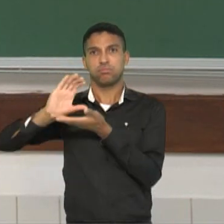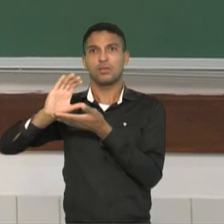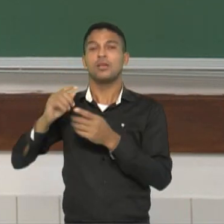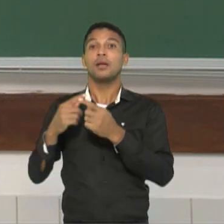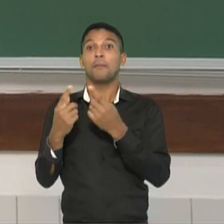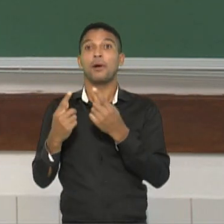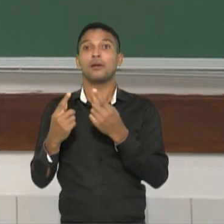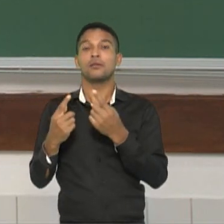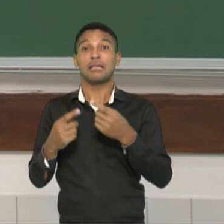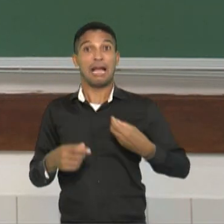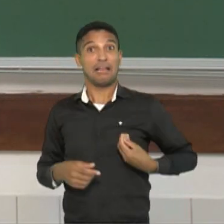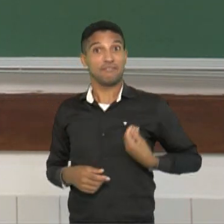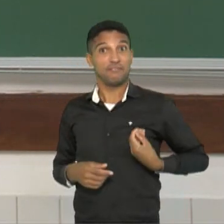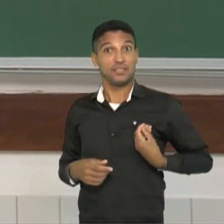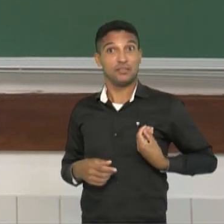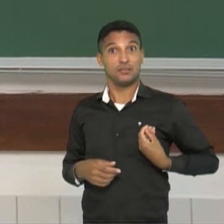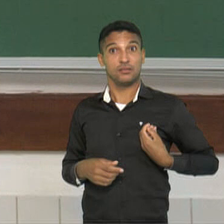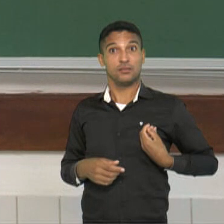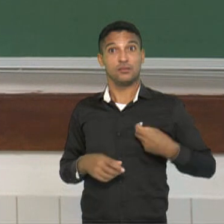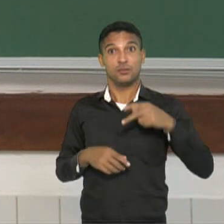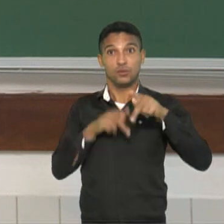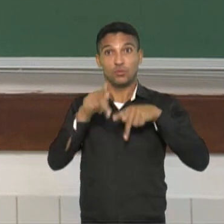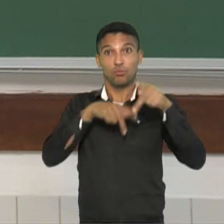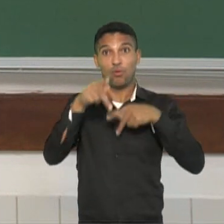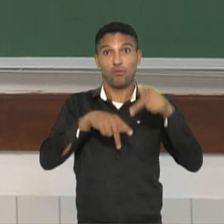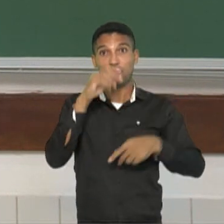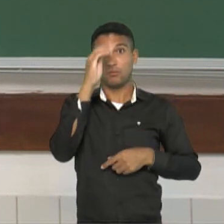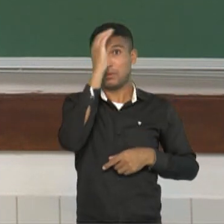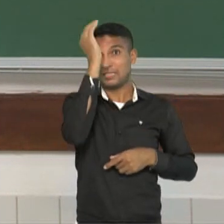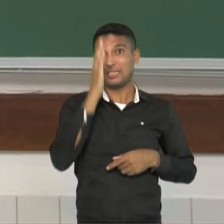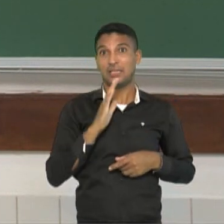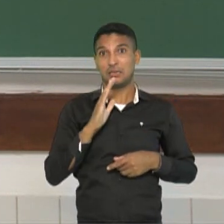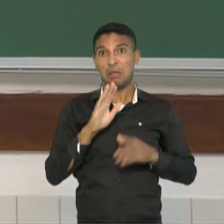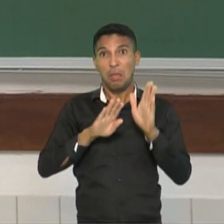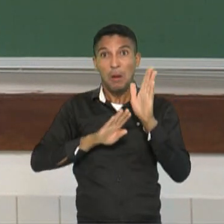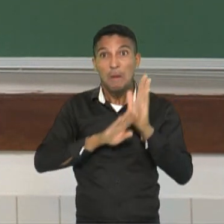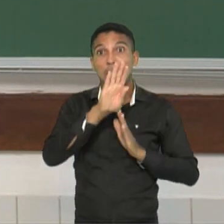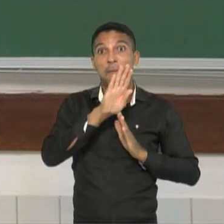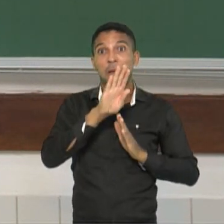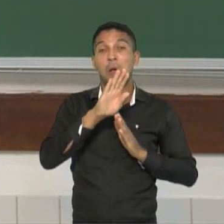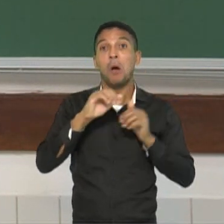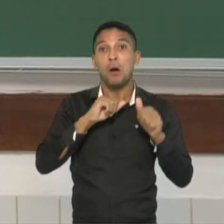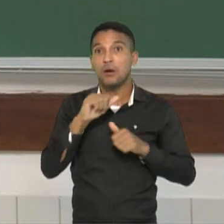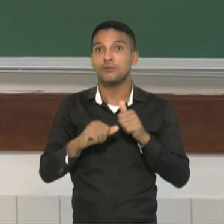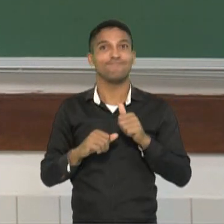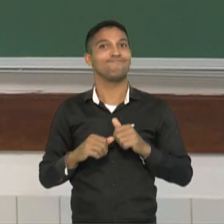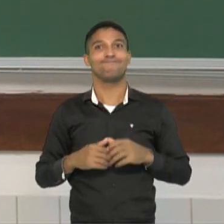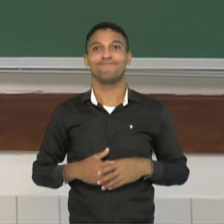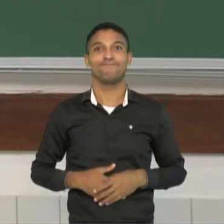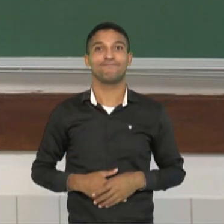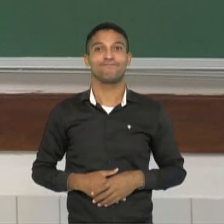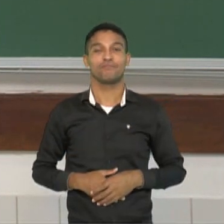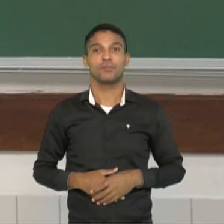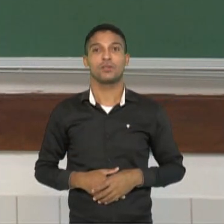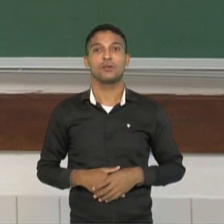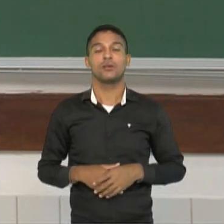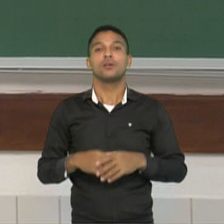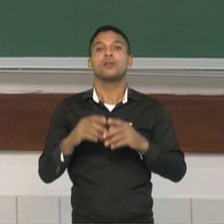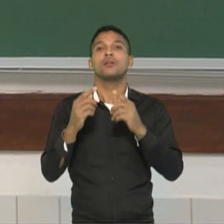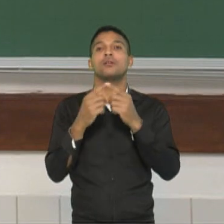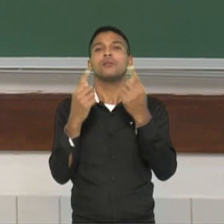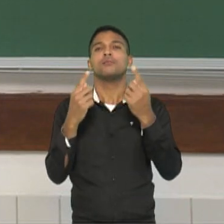grande mudança. É claro que se nós formos analisar os impactos sociais e